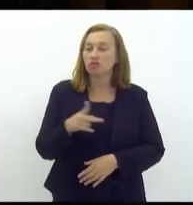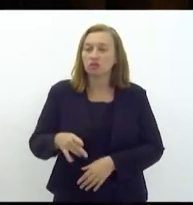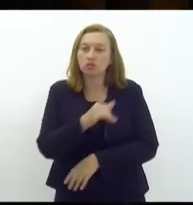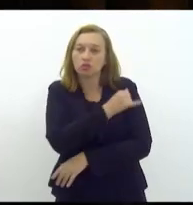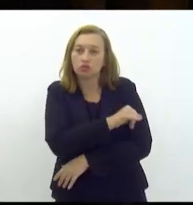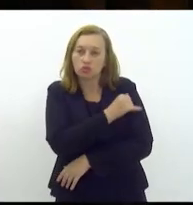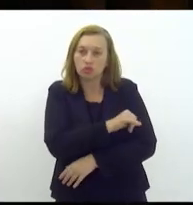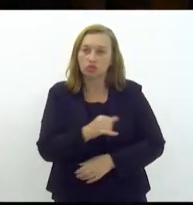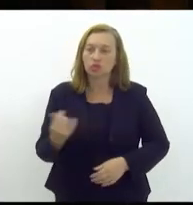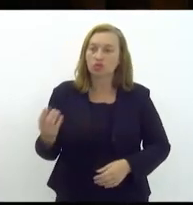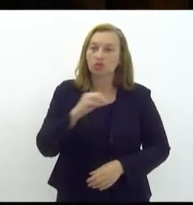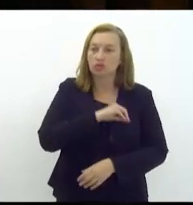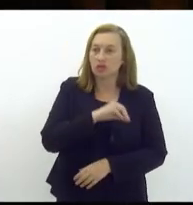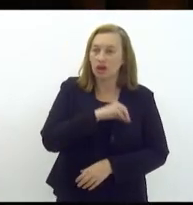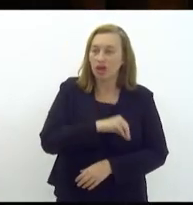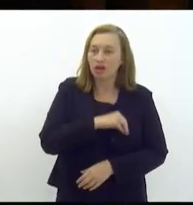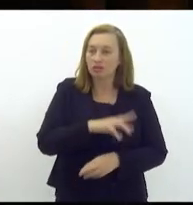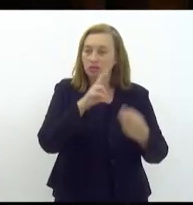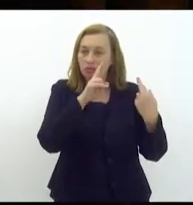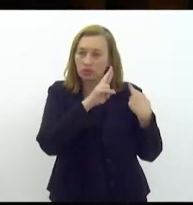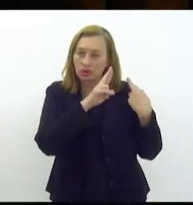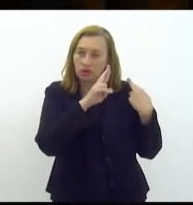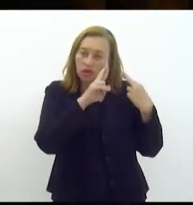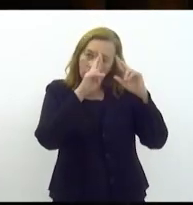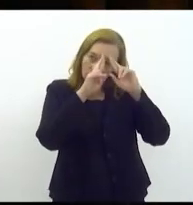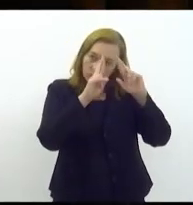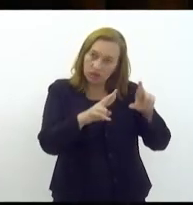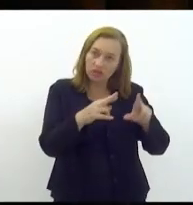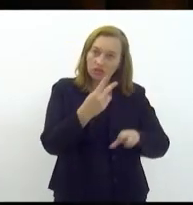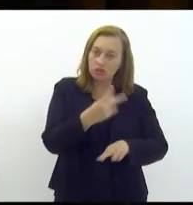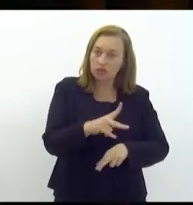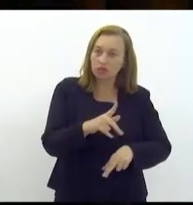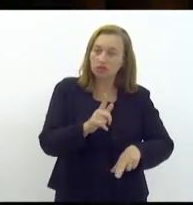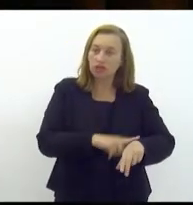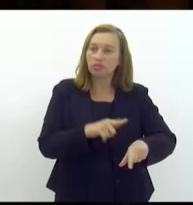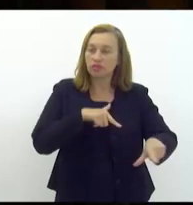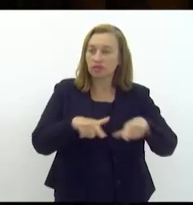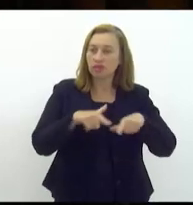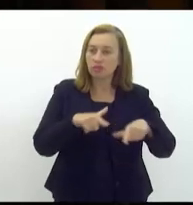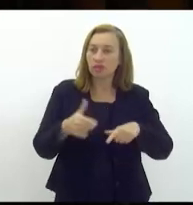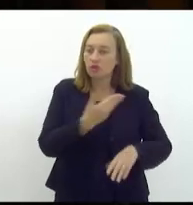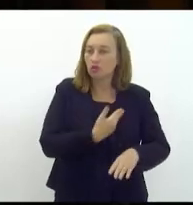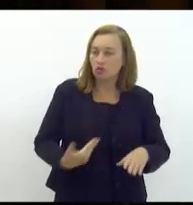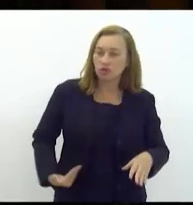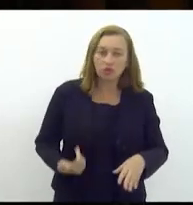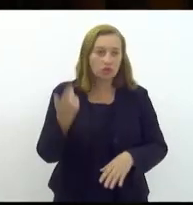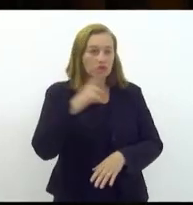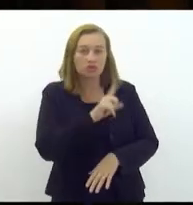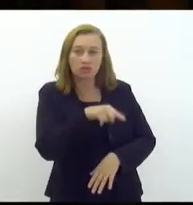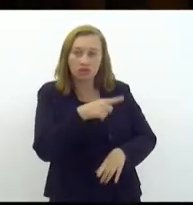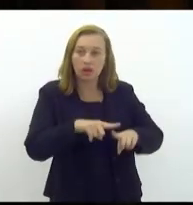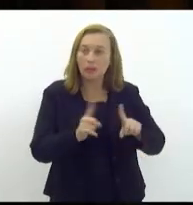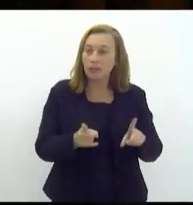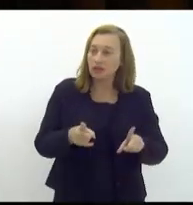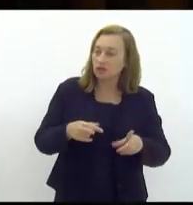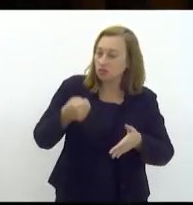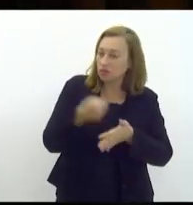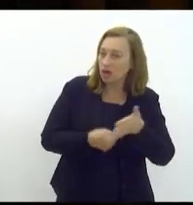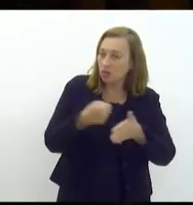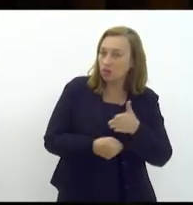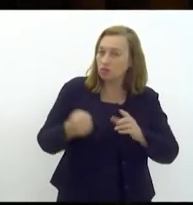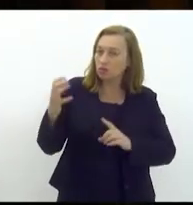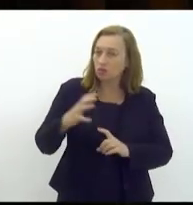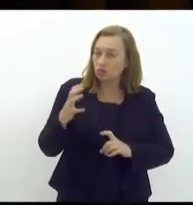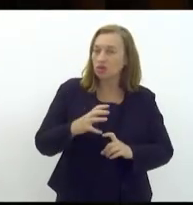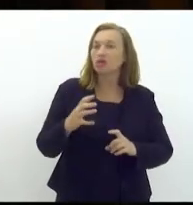ganhem o piso salarial com respeito às suas carreiras o governo recorreu conseguiu a suspensão mas tomou na batalha e na pressão para